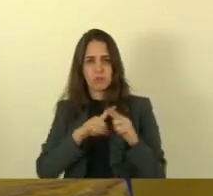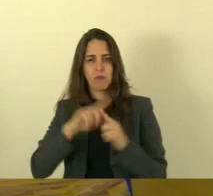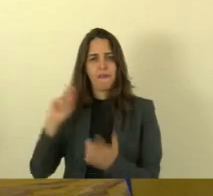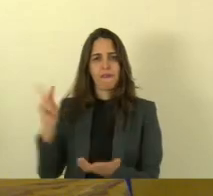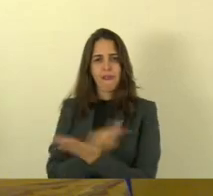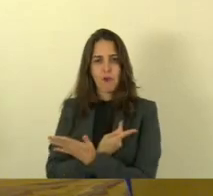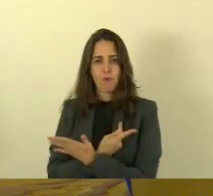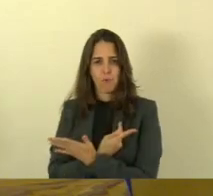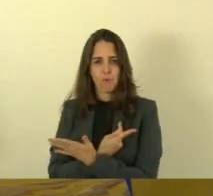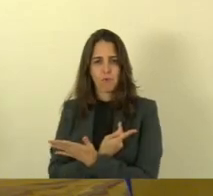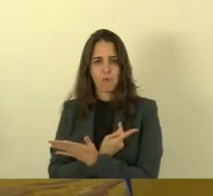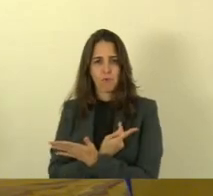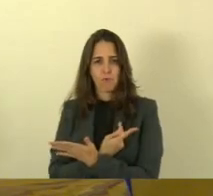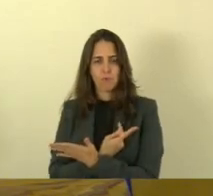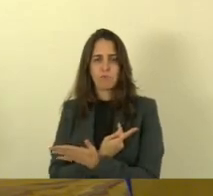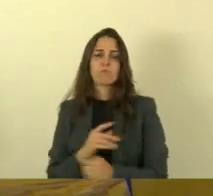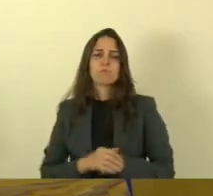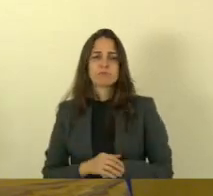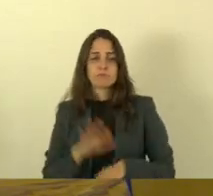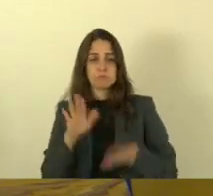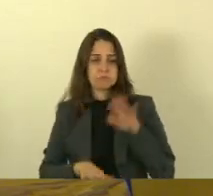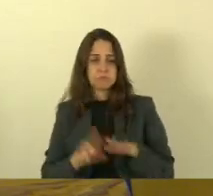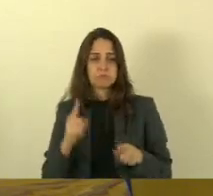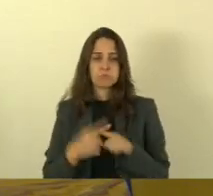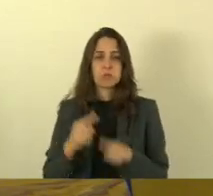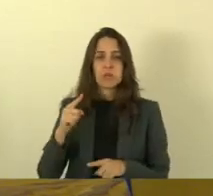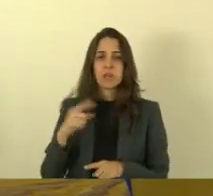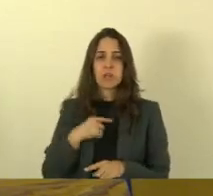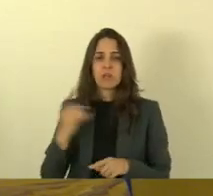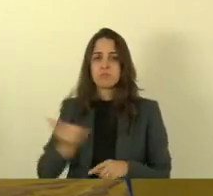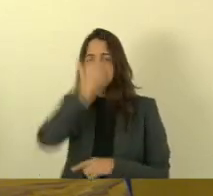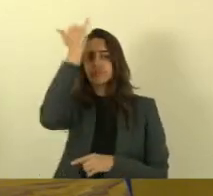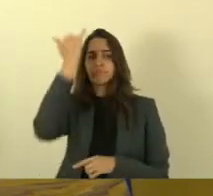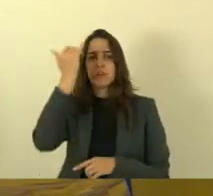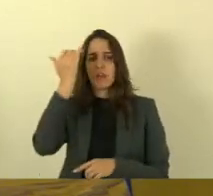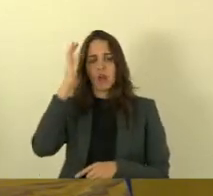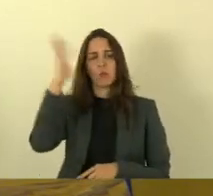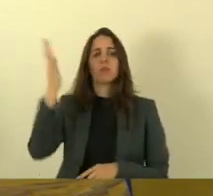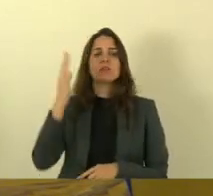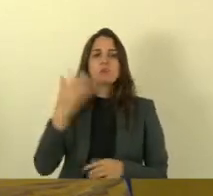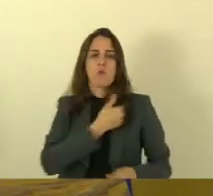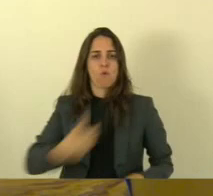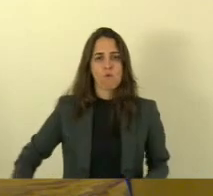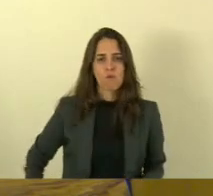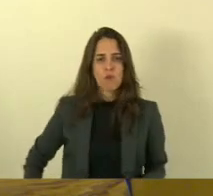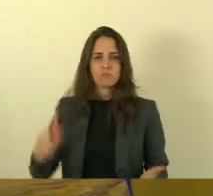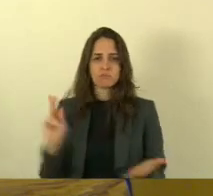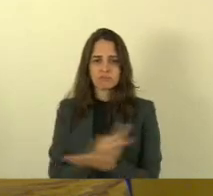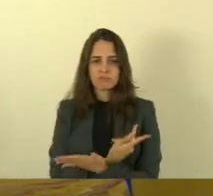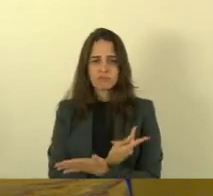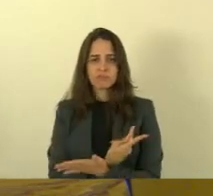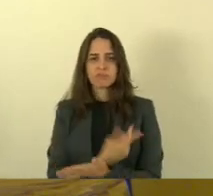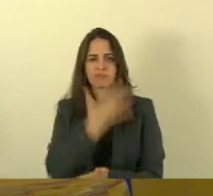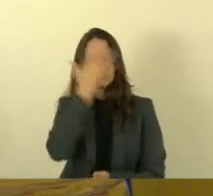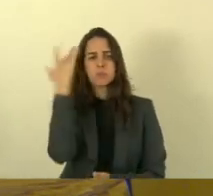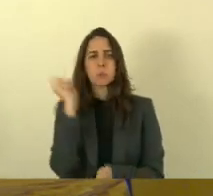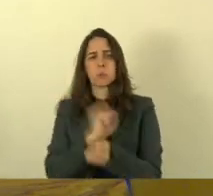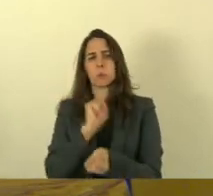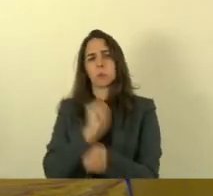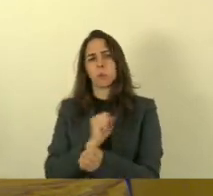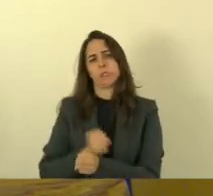uma omissão muitas vezes por uma tragédia causada pelo Estado e há uma vida ali esperando